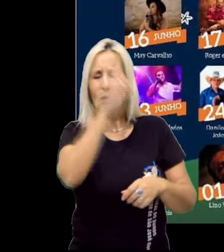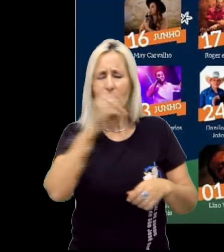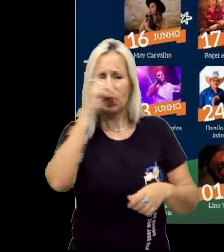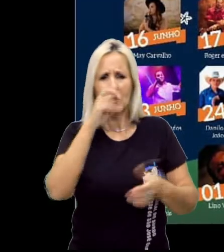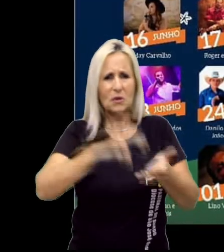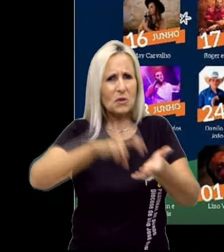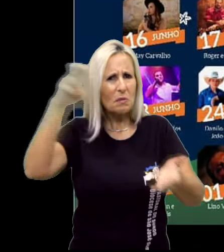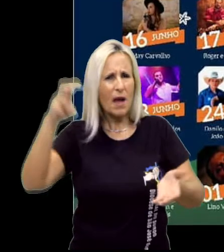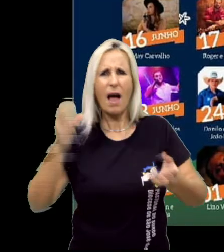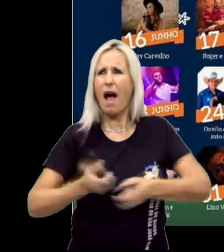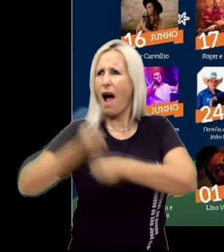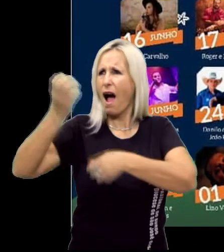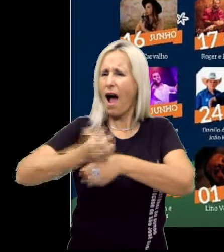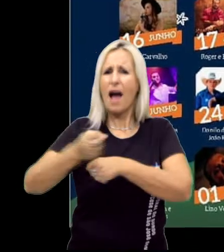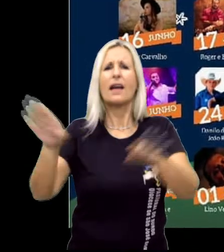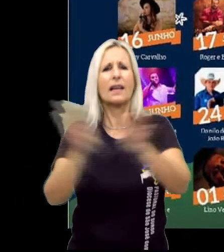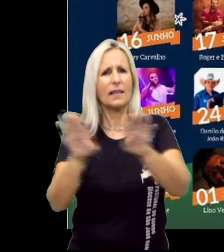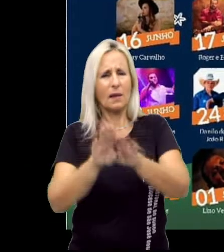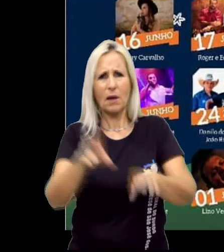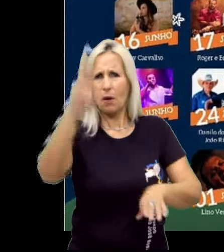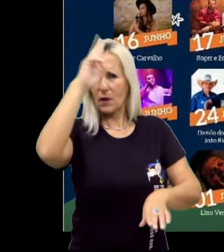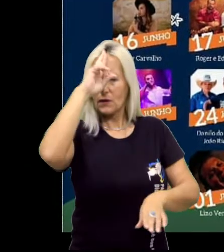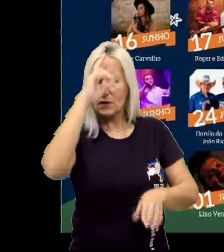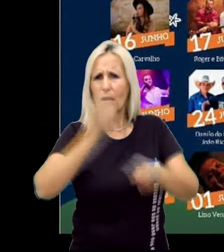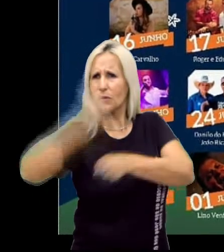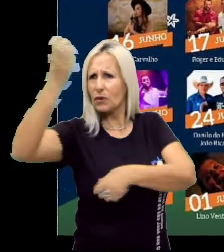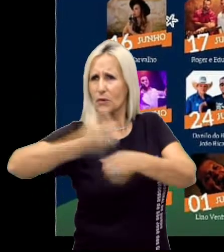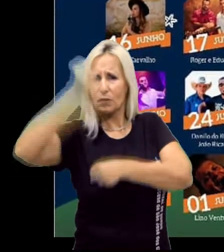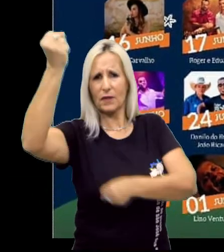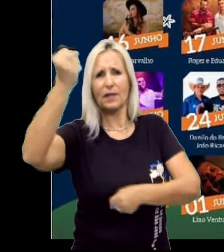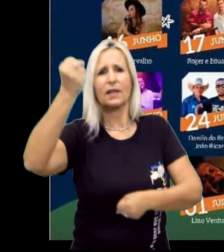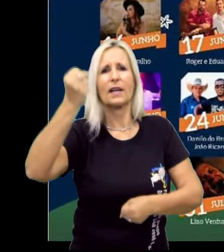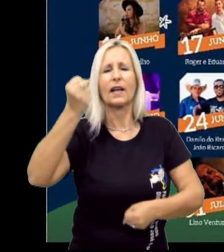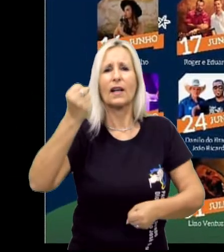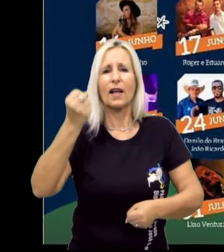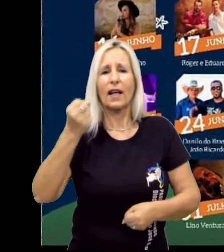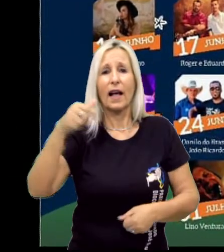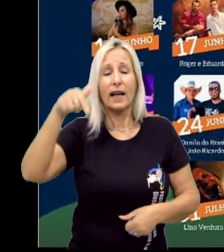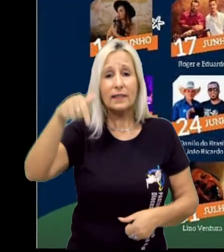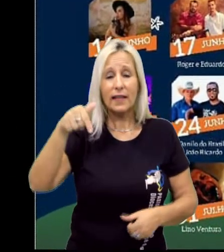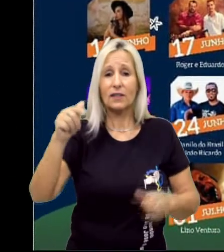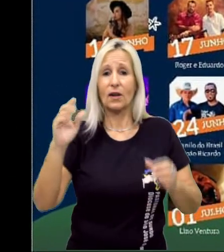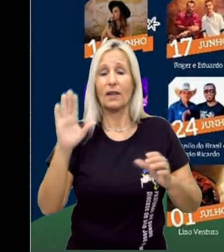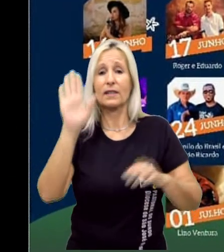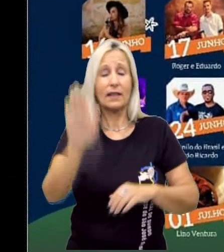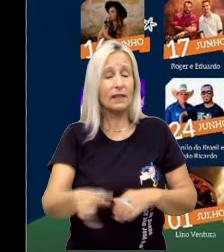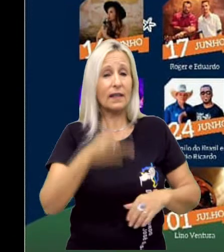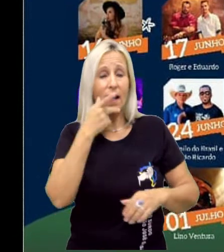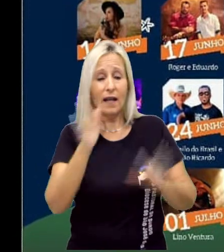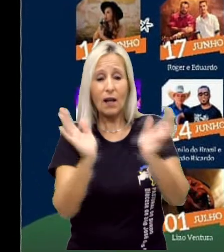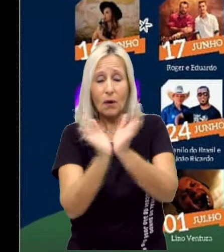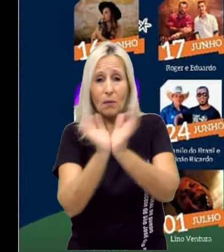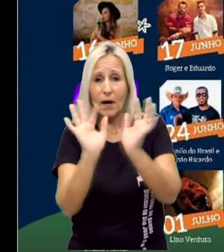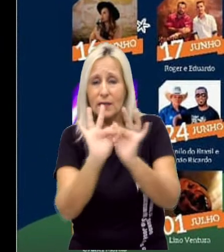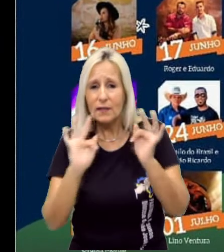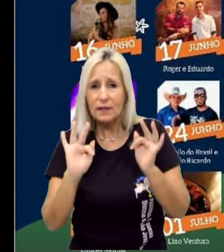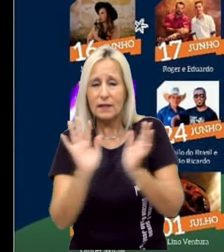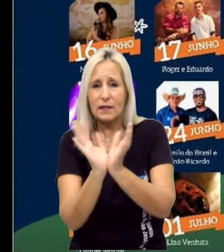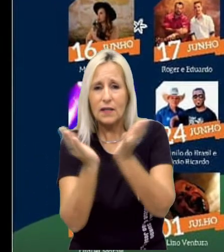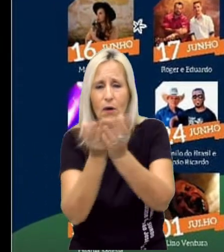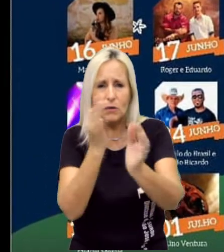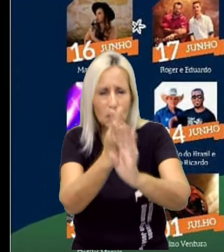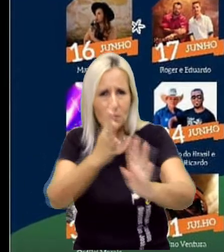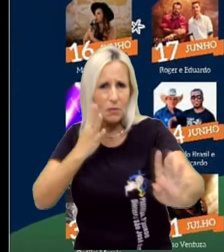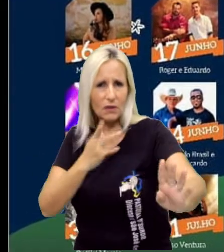Domingo, terá alvorada festiva às 6h da manhã e ao meio-dia queima de fogos. Logo às 17h, a comunidade se reúne em procissão